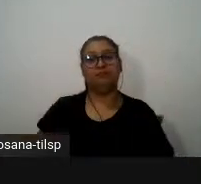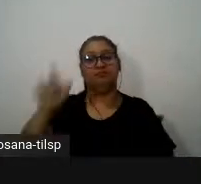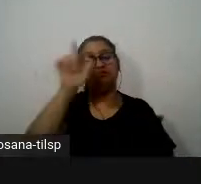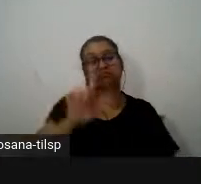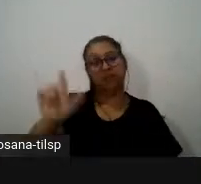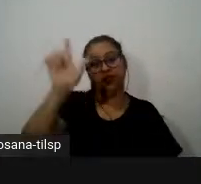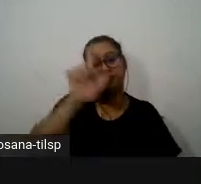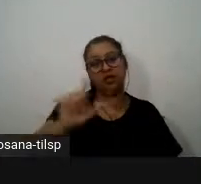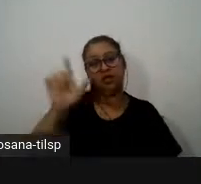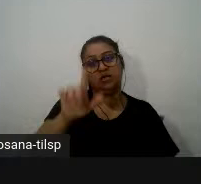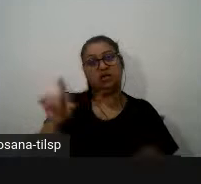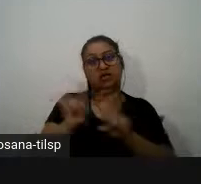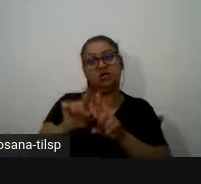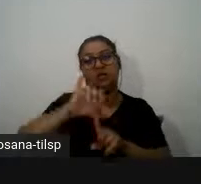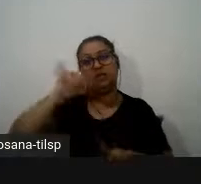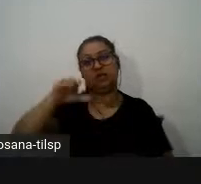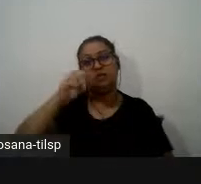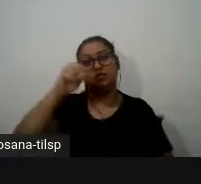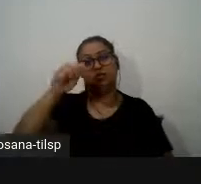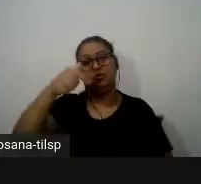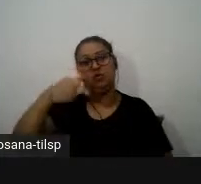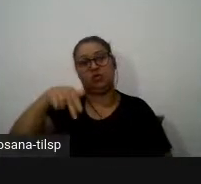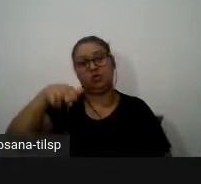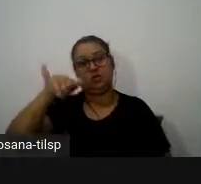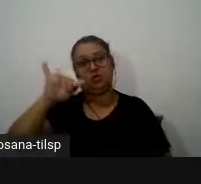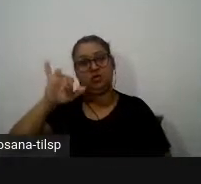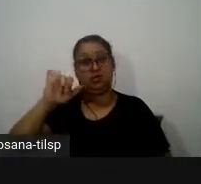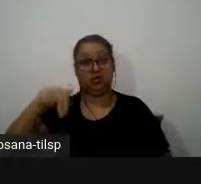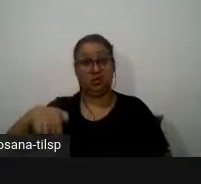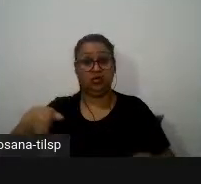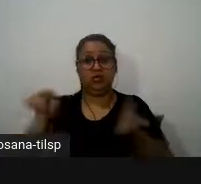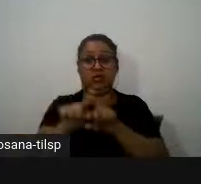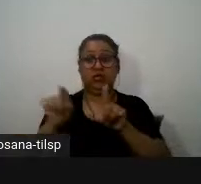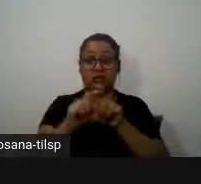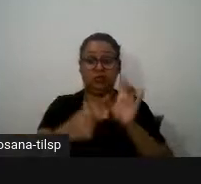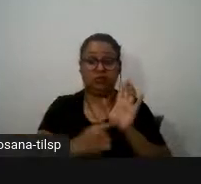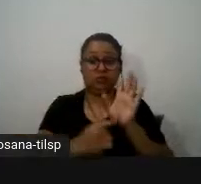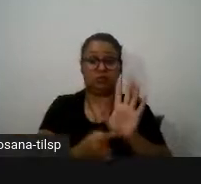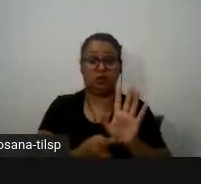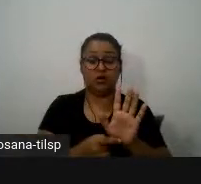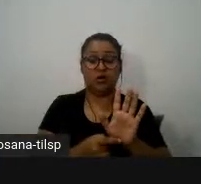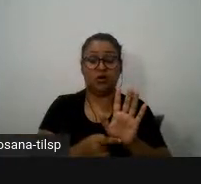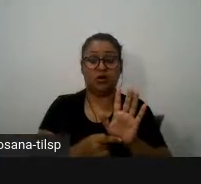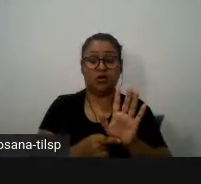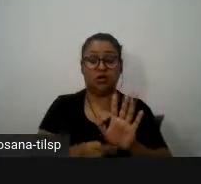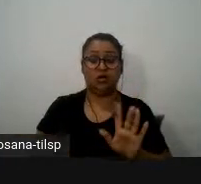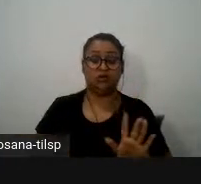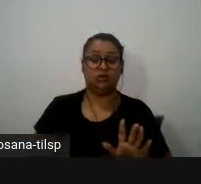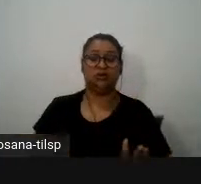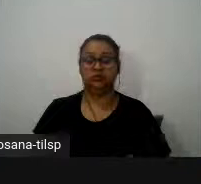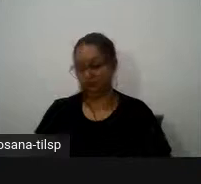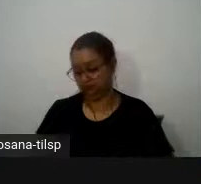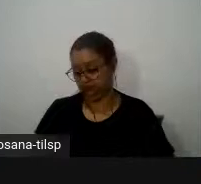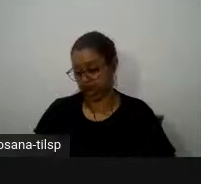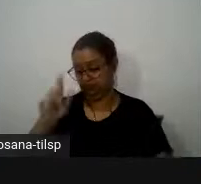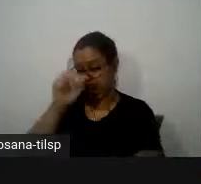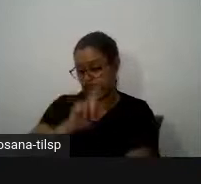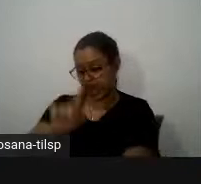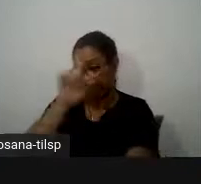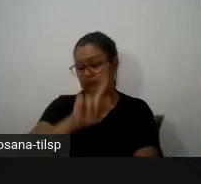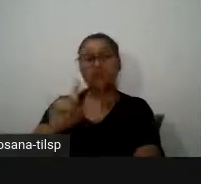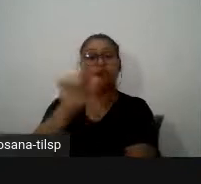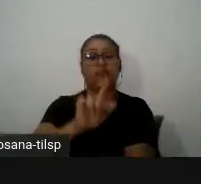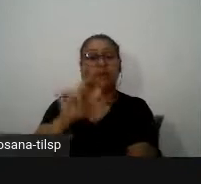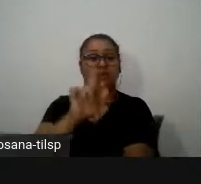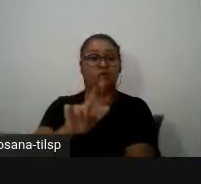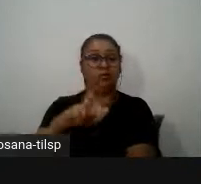artigo do Joaquim Dolce e no segundo ponto a literacia científica na aula de português por cursos didáticos foram